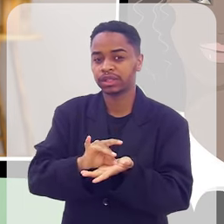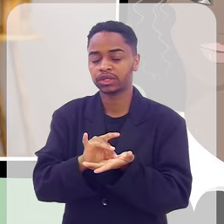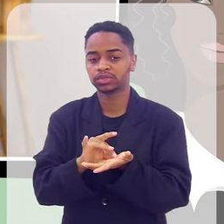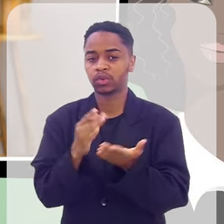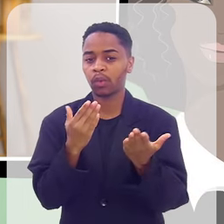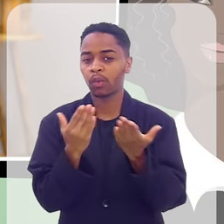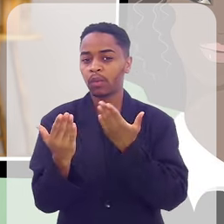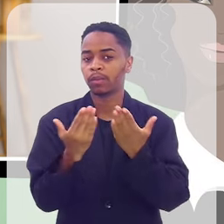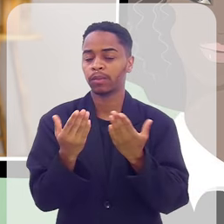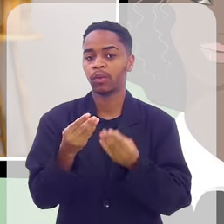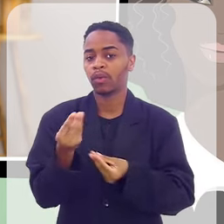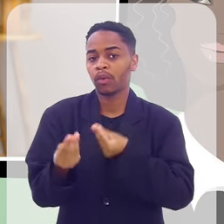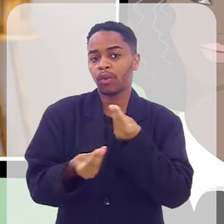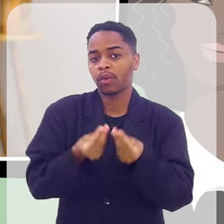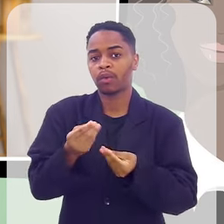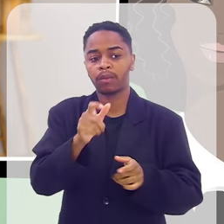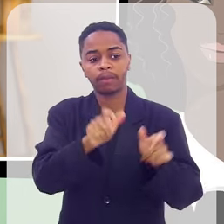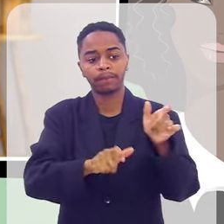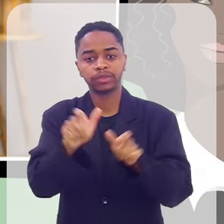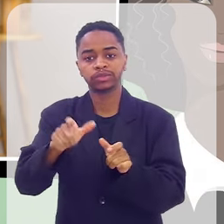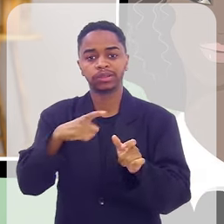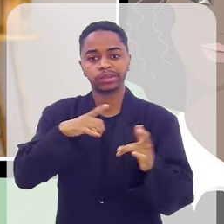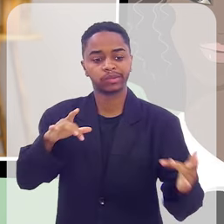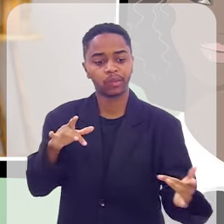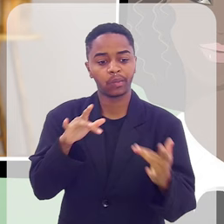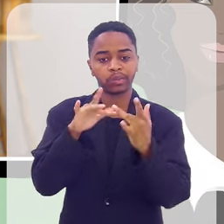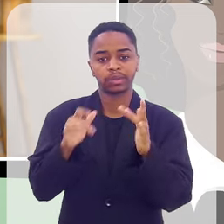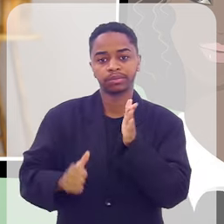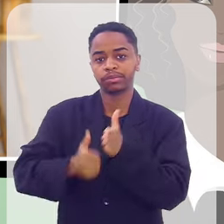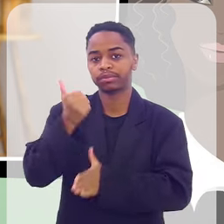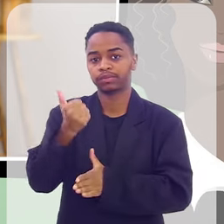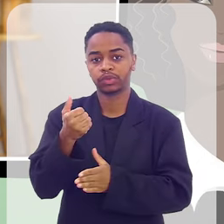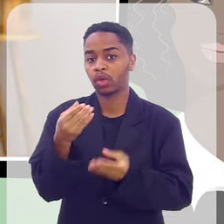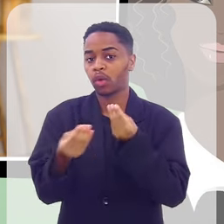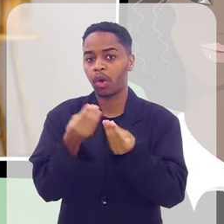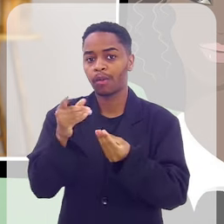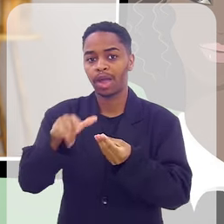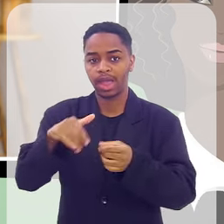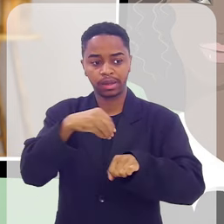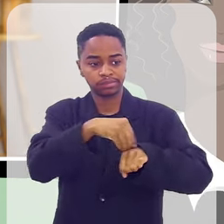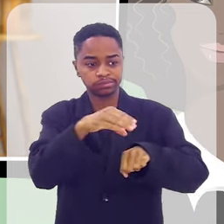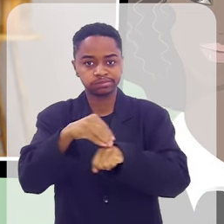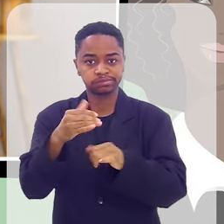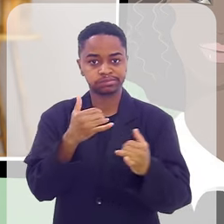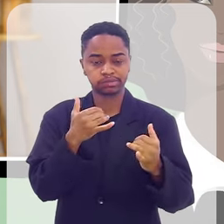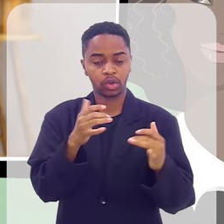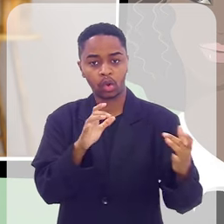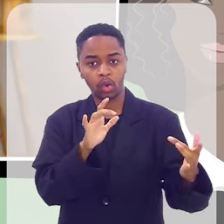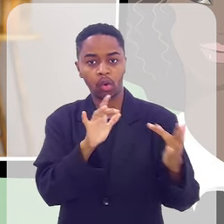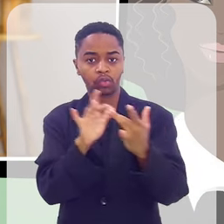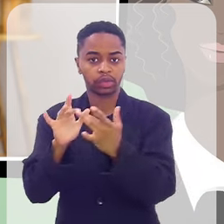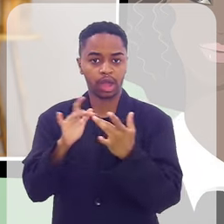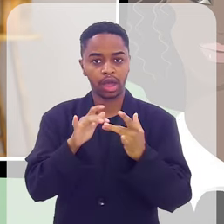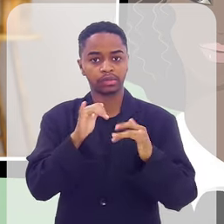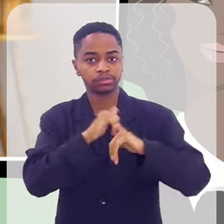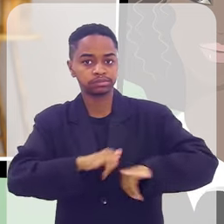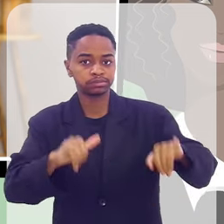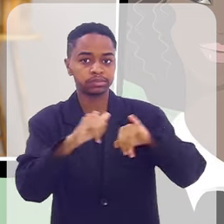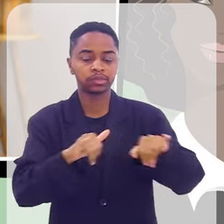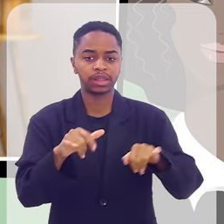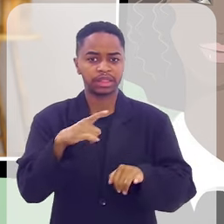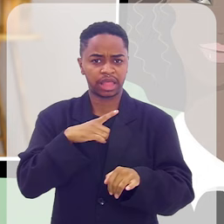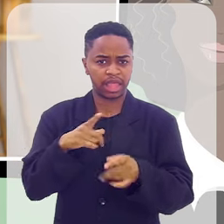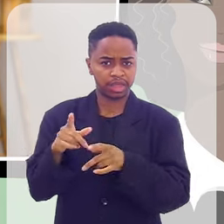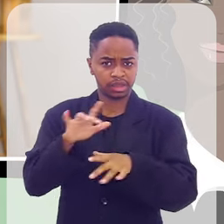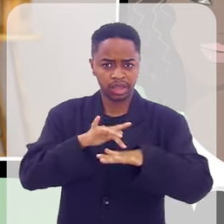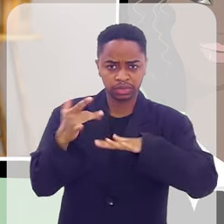balanço, como que as pessoas chegam até o projeto? É mais no boca a boca? Elas visitam redes sociais? No final do